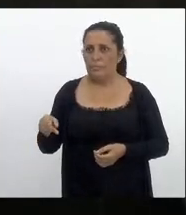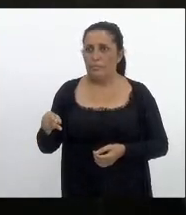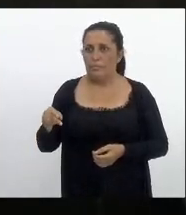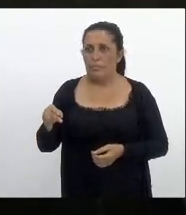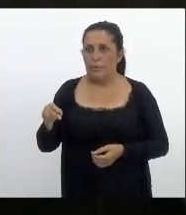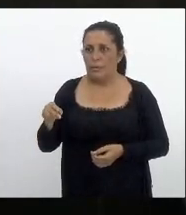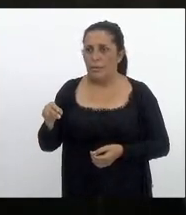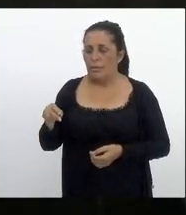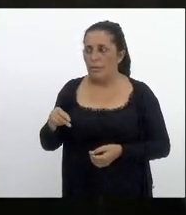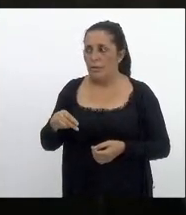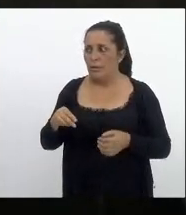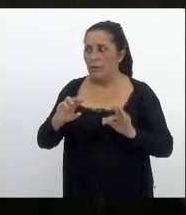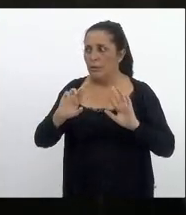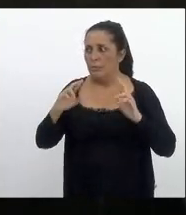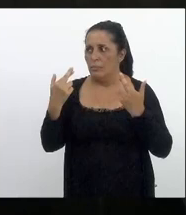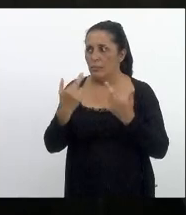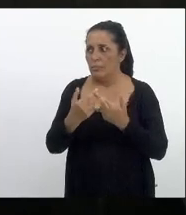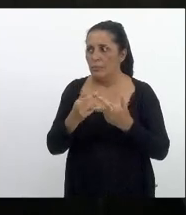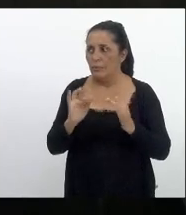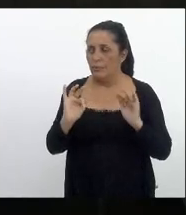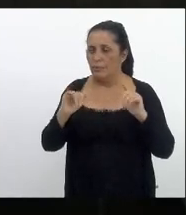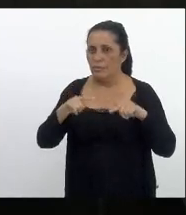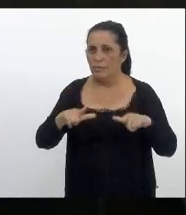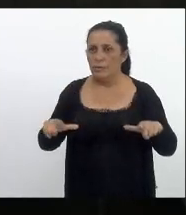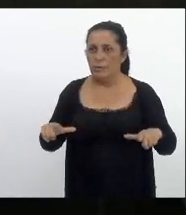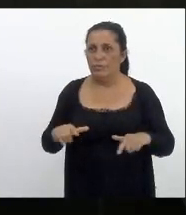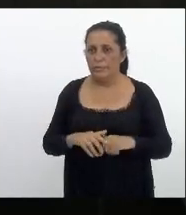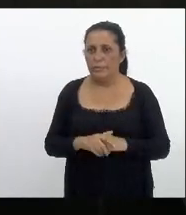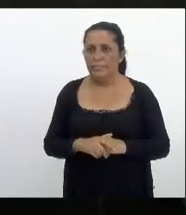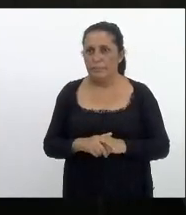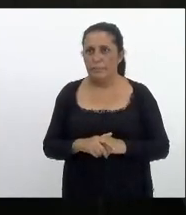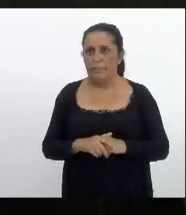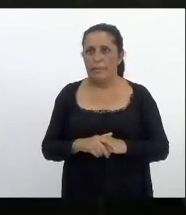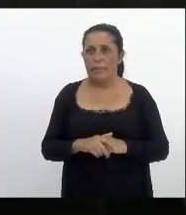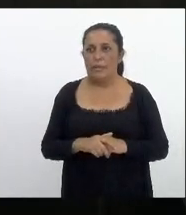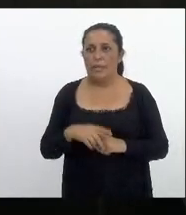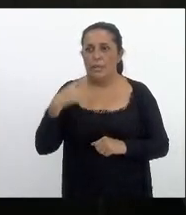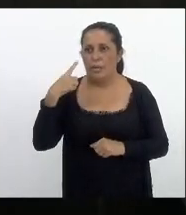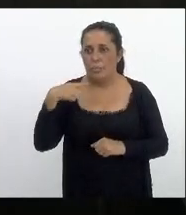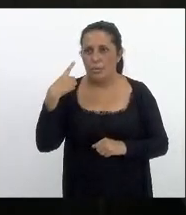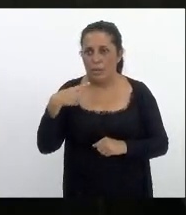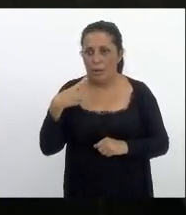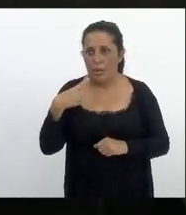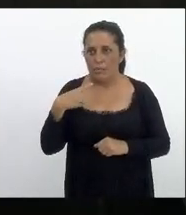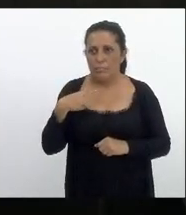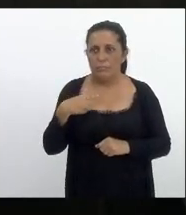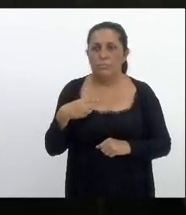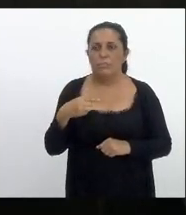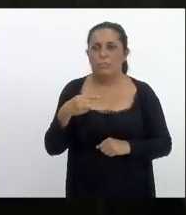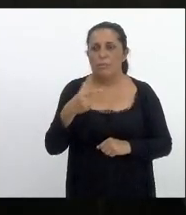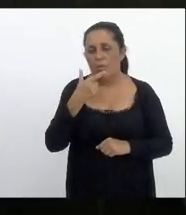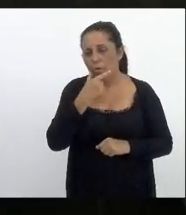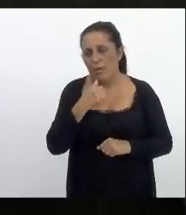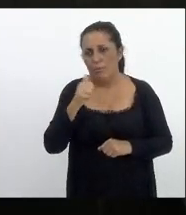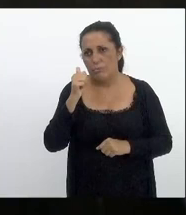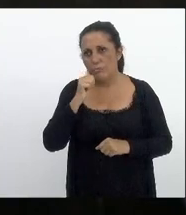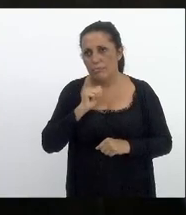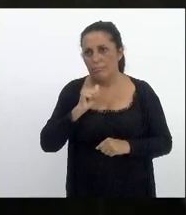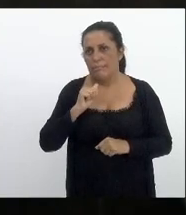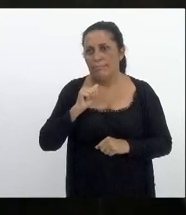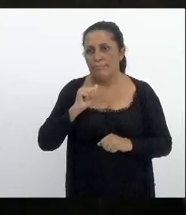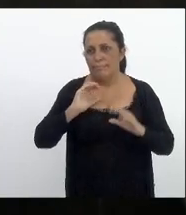deputadas senhores deputados cidadãs e cidadãos que nos assistem pela TV Alerj